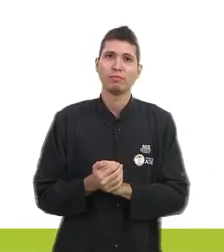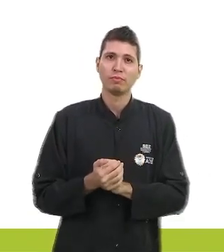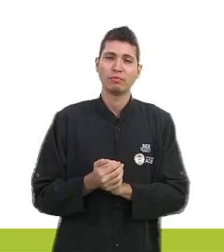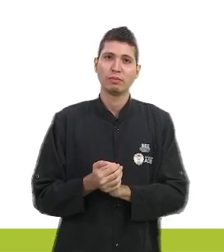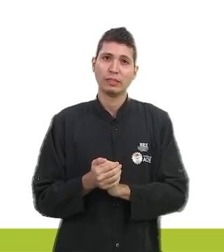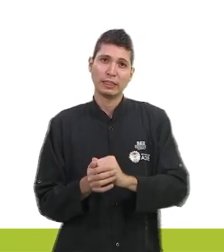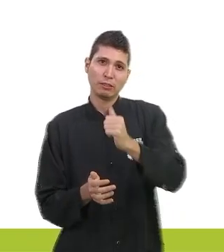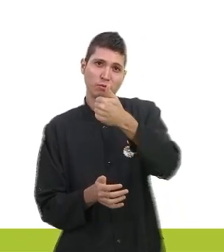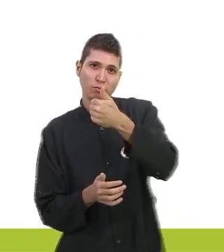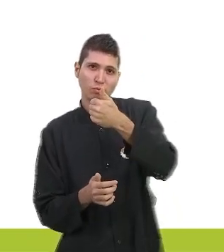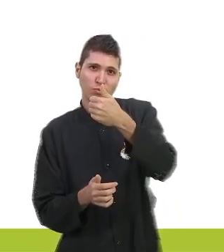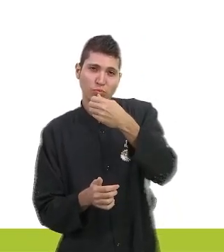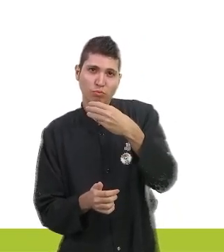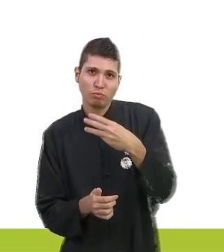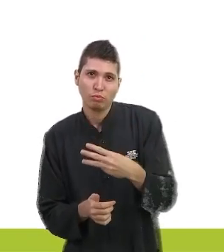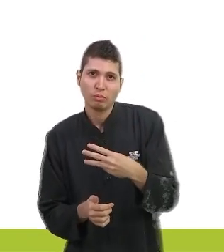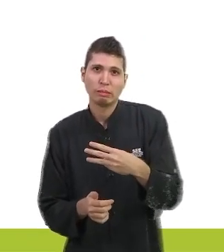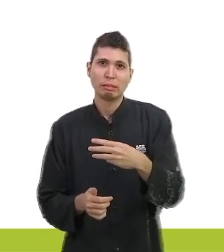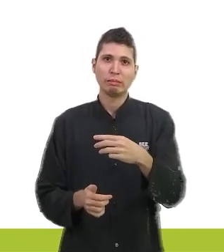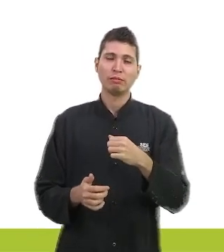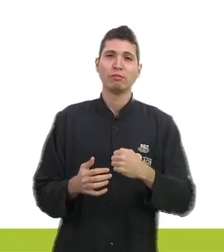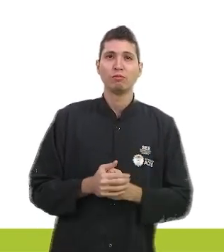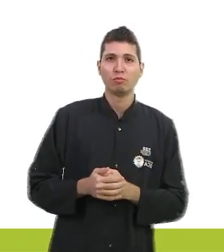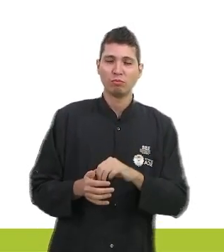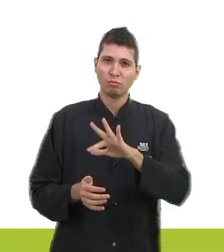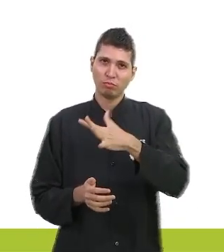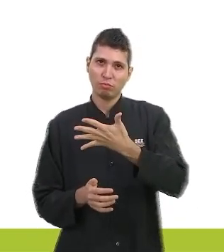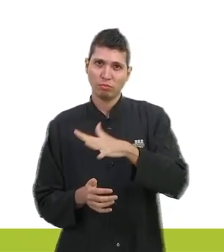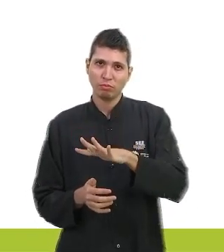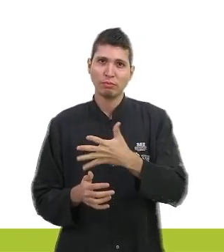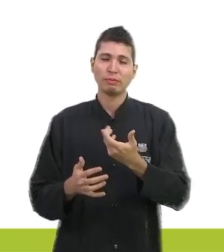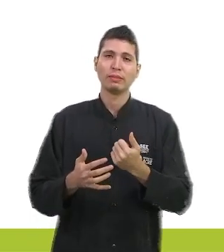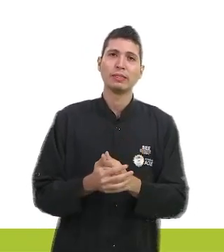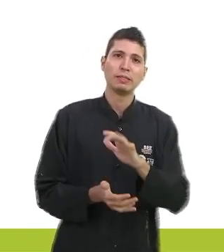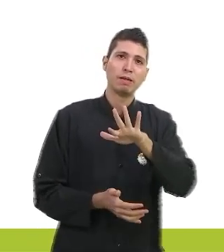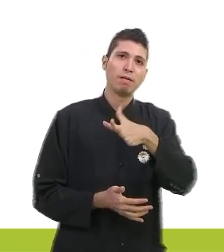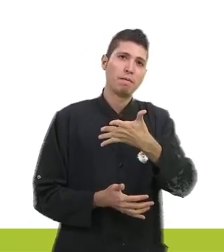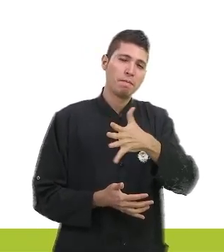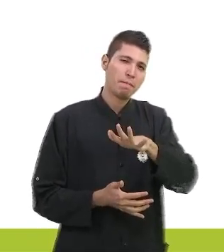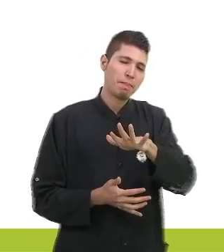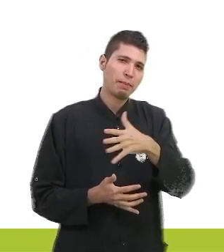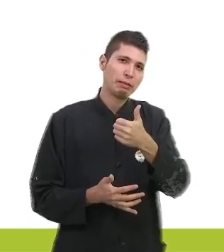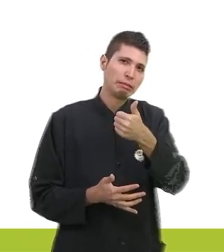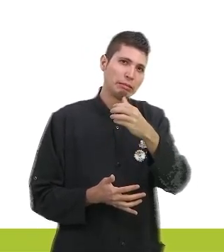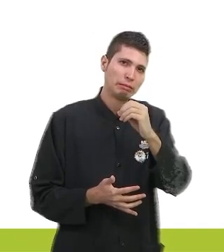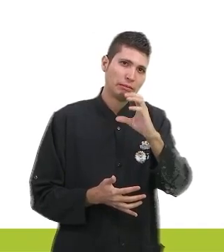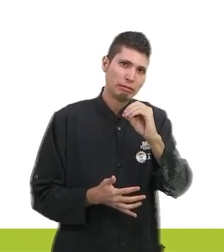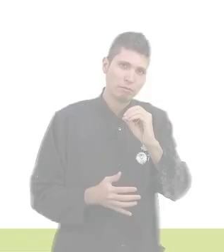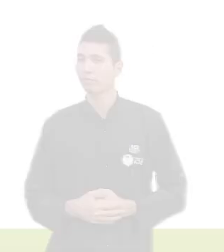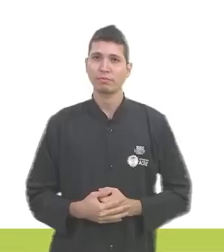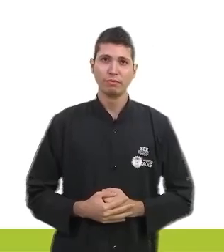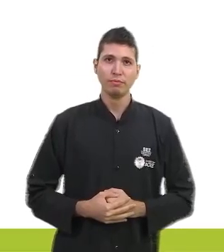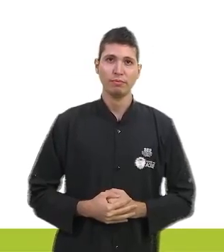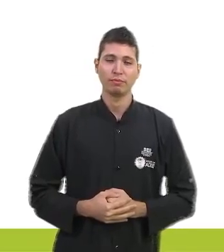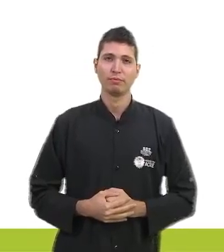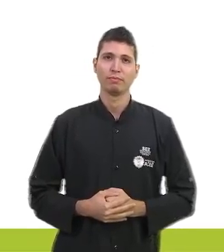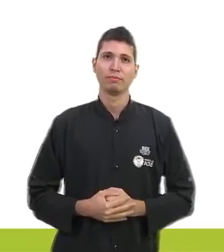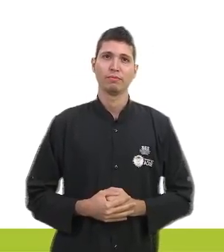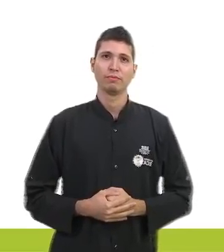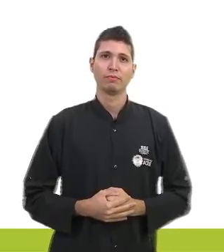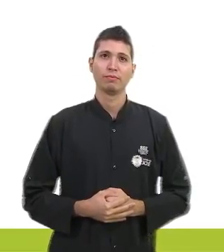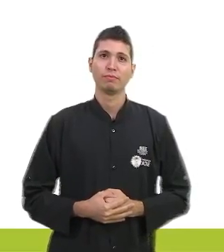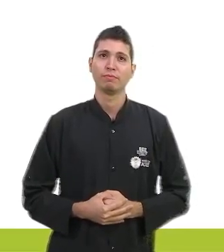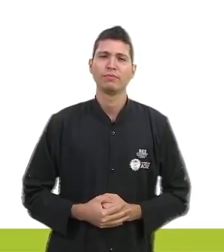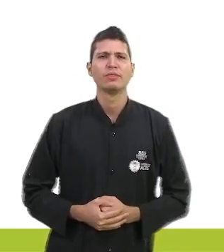terço da população, ou 67 milhões de brasileiros, tem pelo menos R$ guardados. Ainda